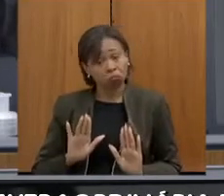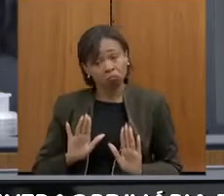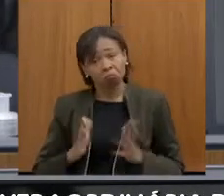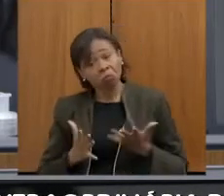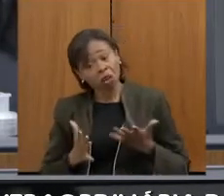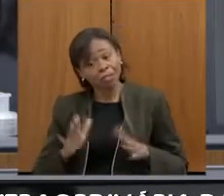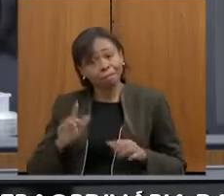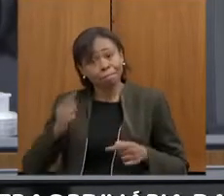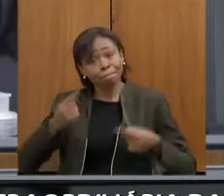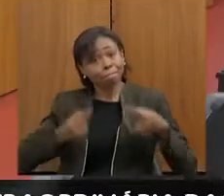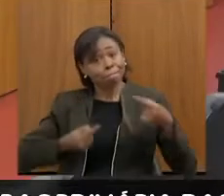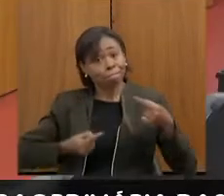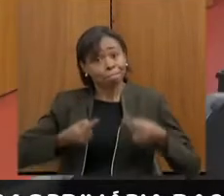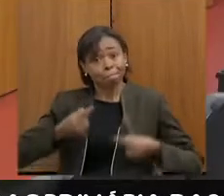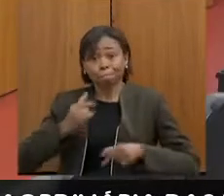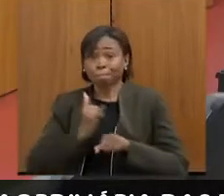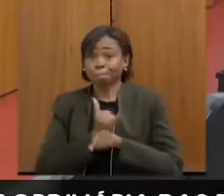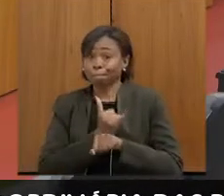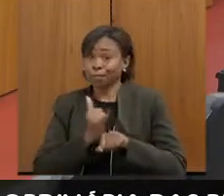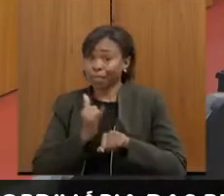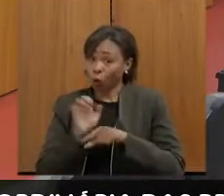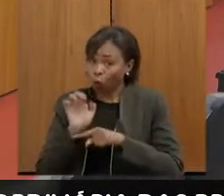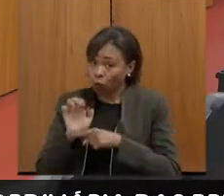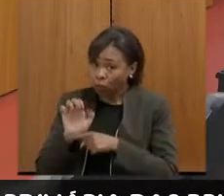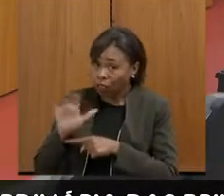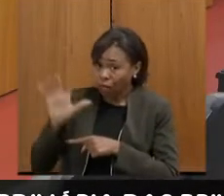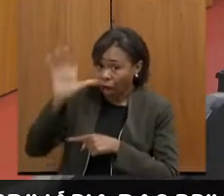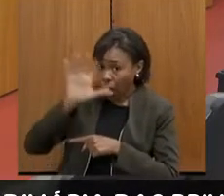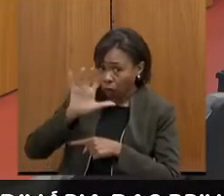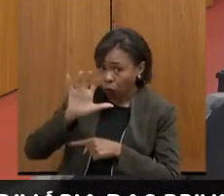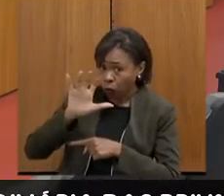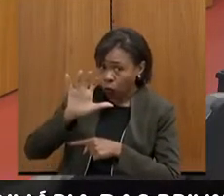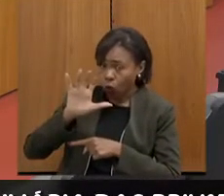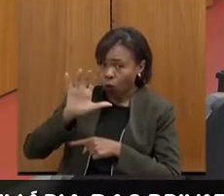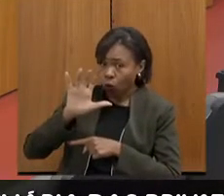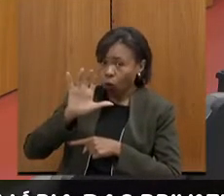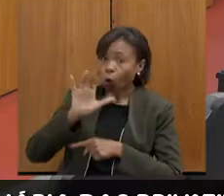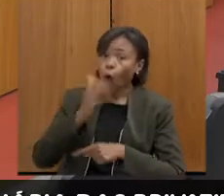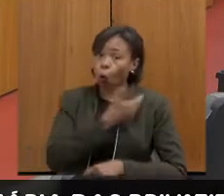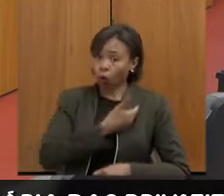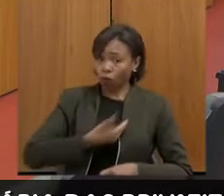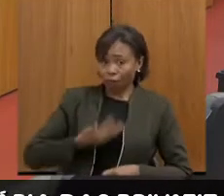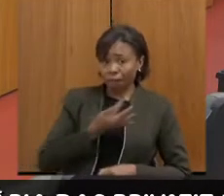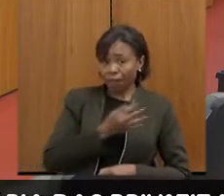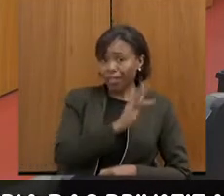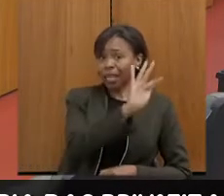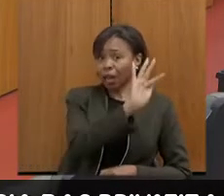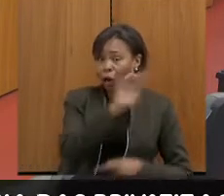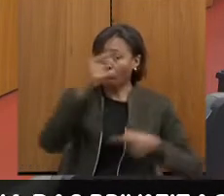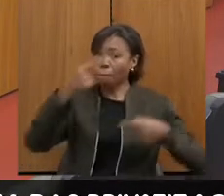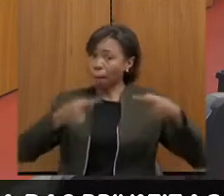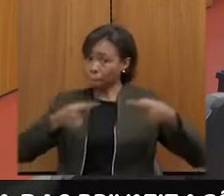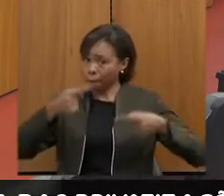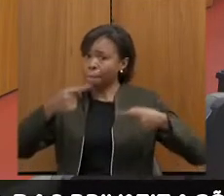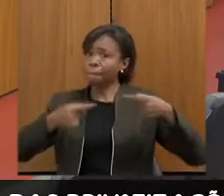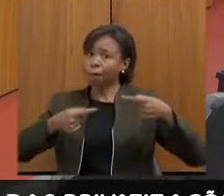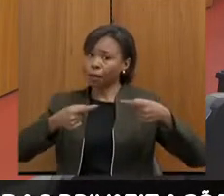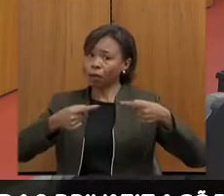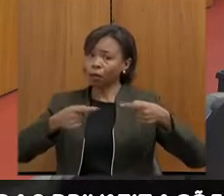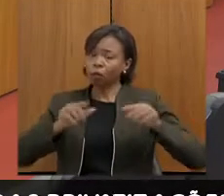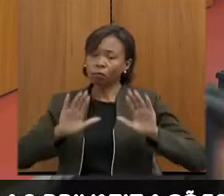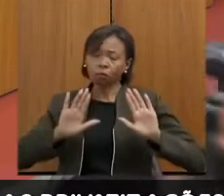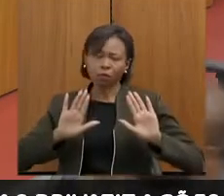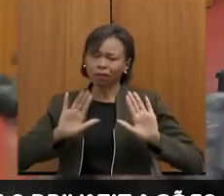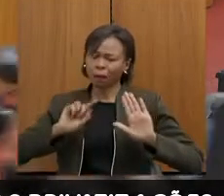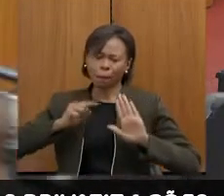mais estratégico que os Estados têm que fazer com o governo federal. Eu não vou entrar aqui no mérito da medida em si,